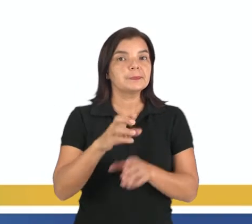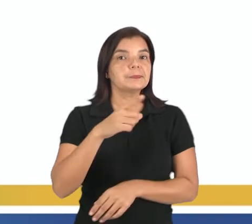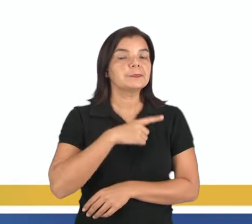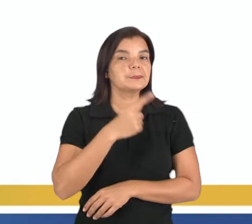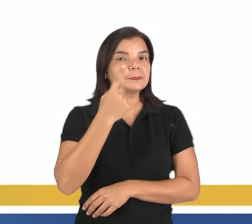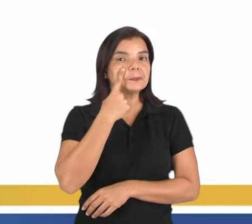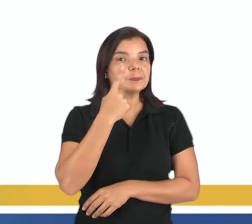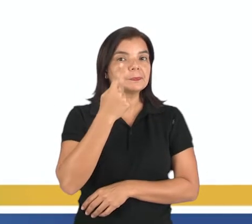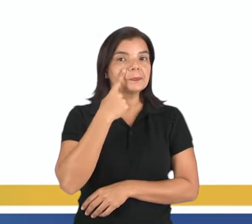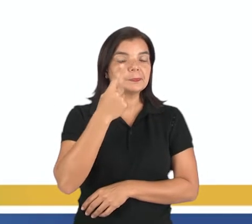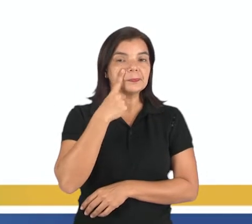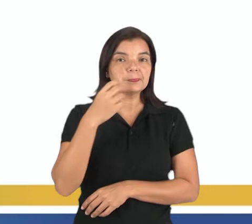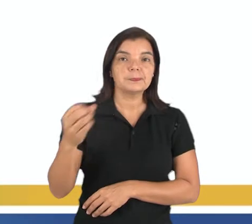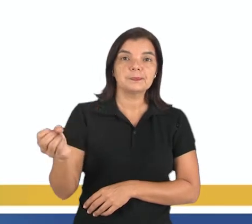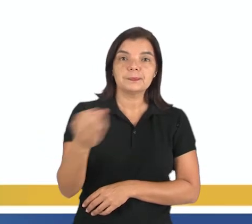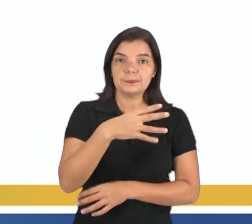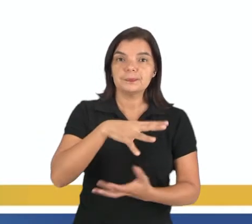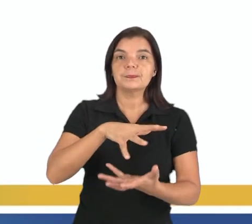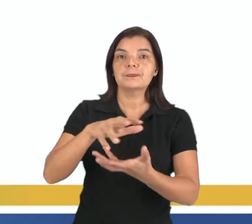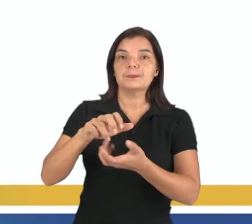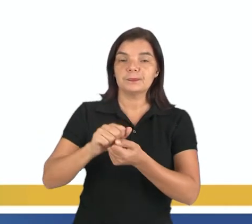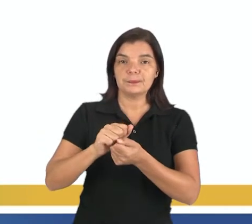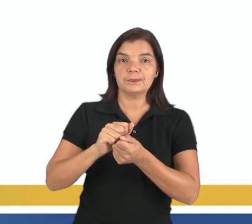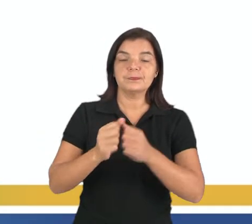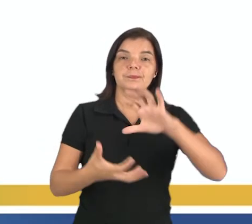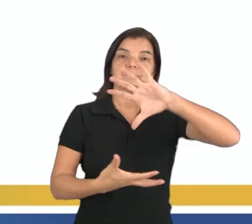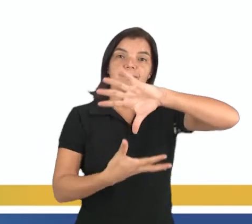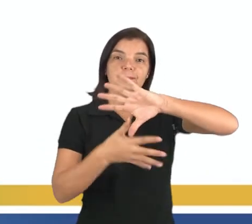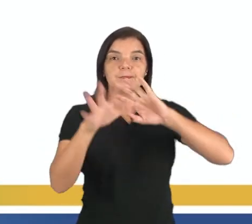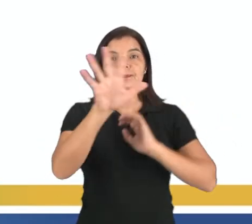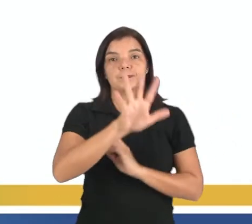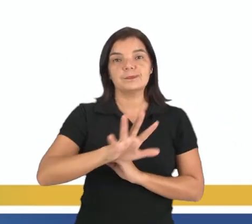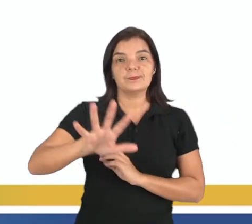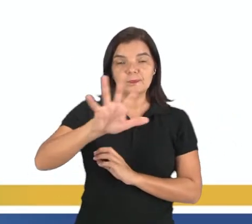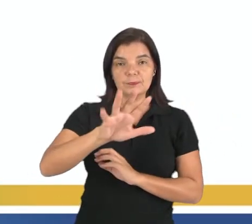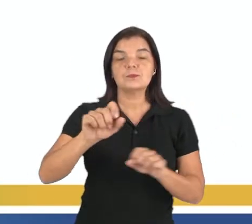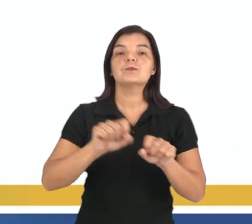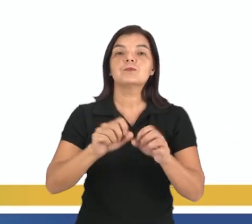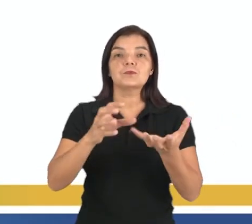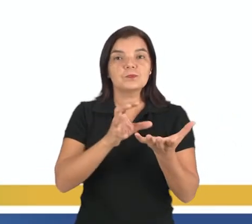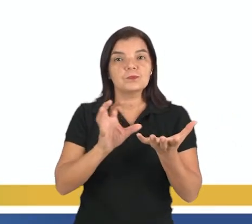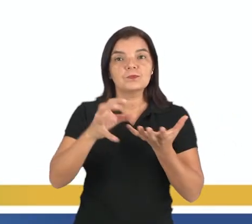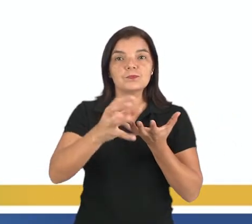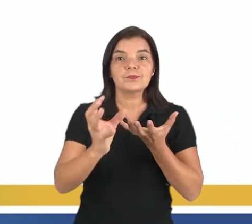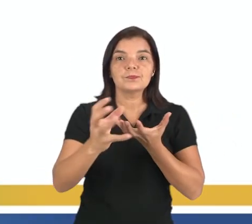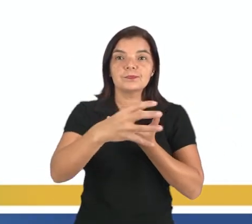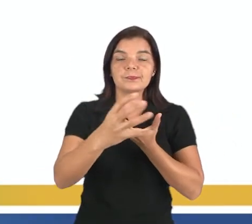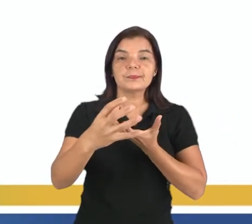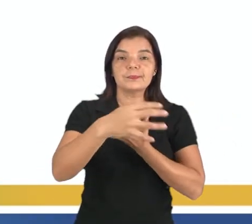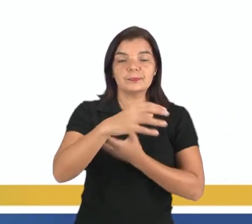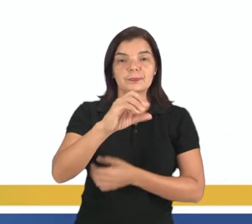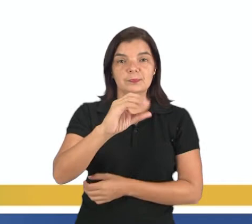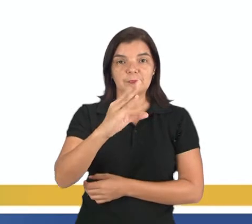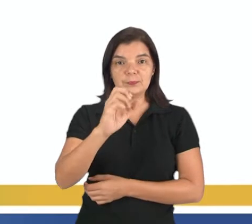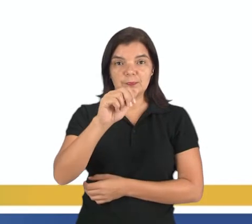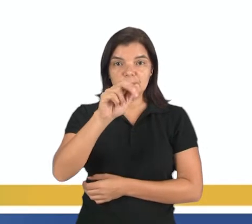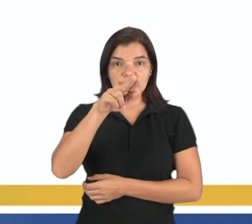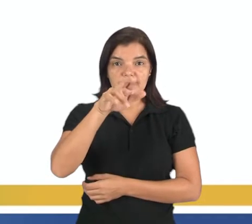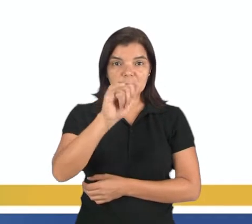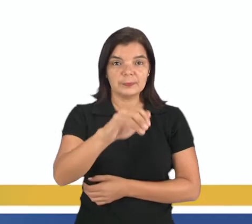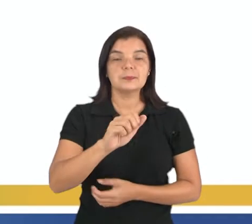observamos ali, o Novíssimo Mundo. O Novíssimo Mundo é o continente que compreende a Oceania. Tá ok?